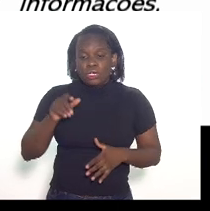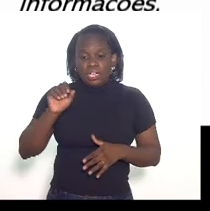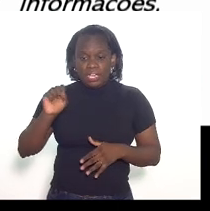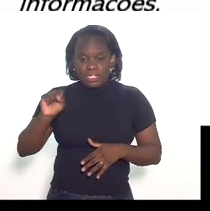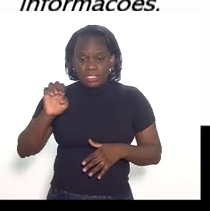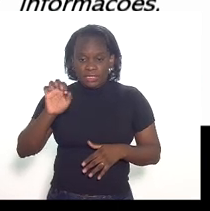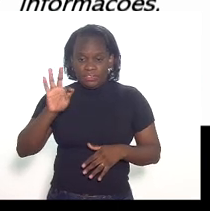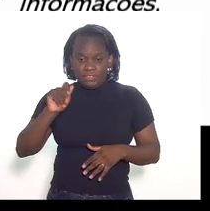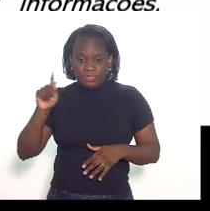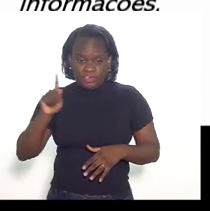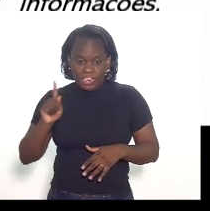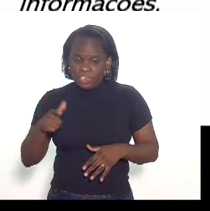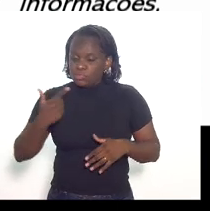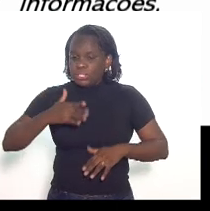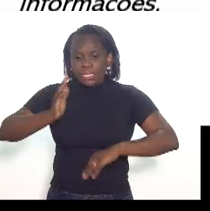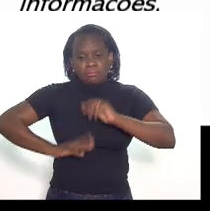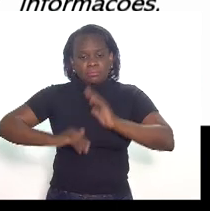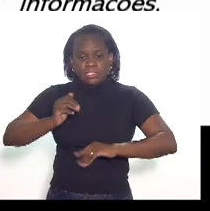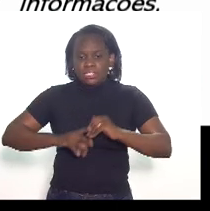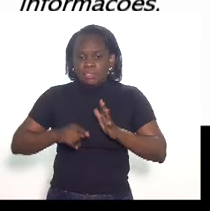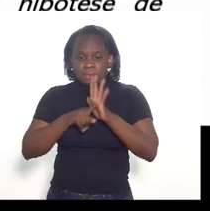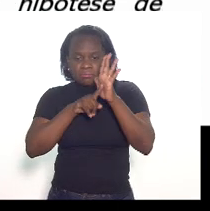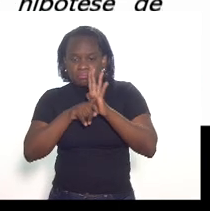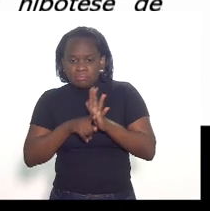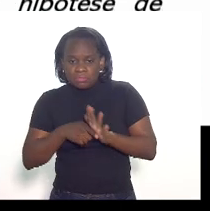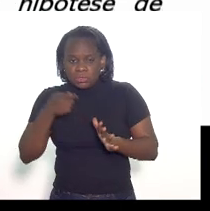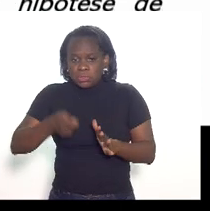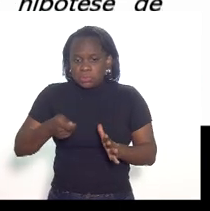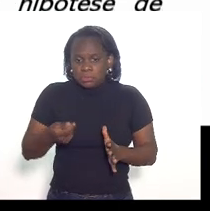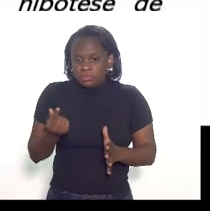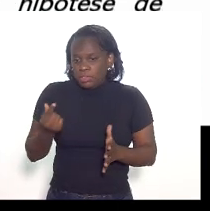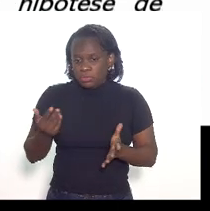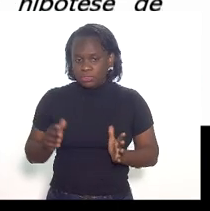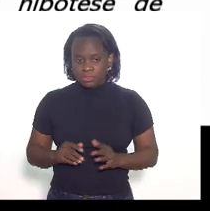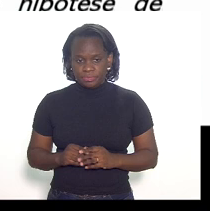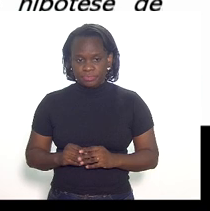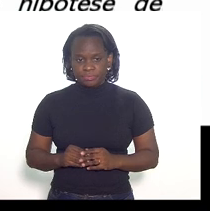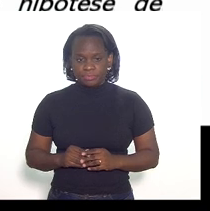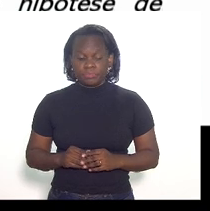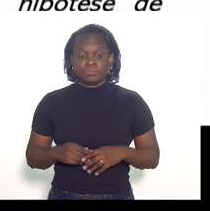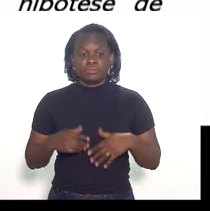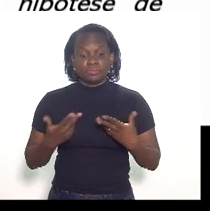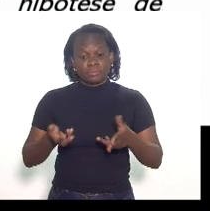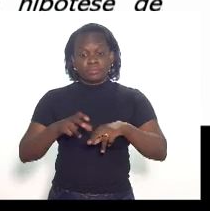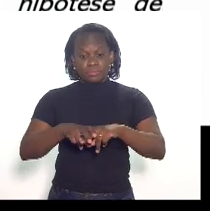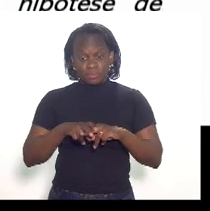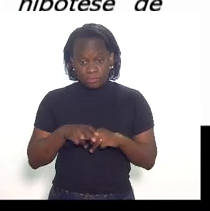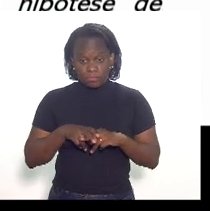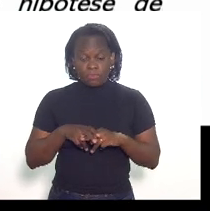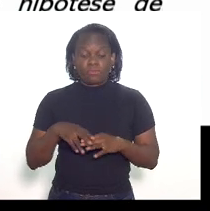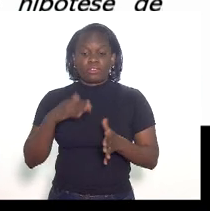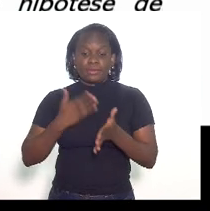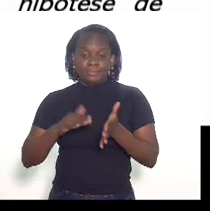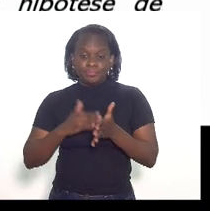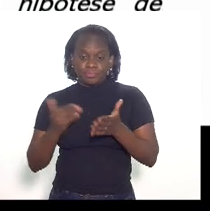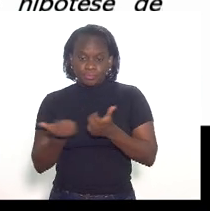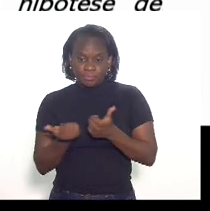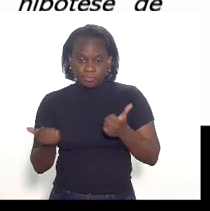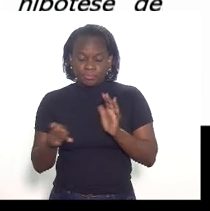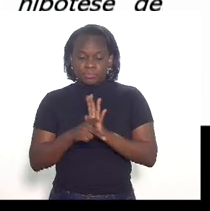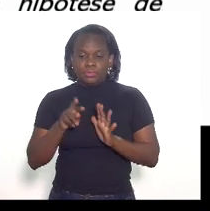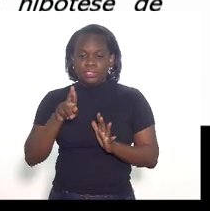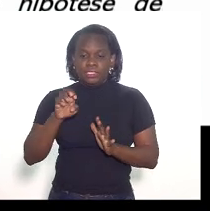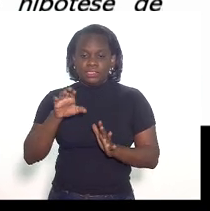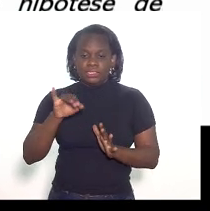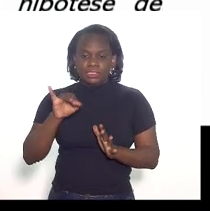incompetência da secretaria para fiscalizar esses valores em razão disso o subsecretário de receita